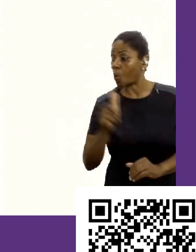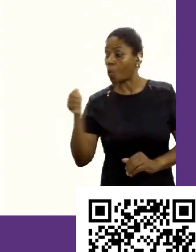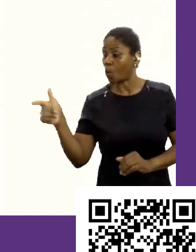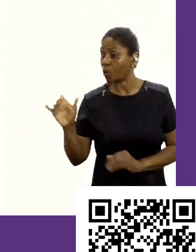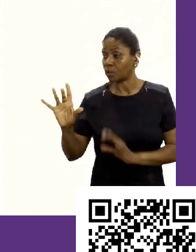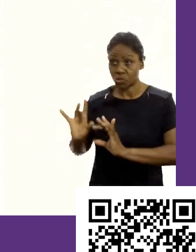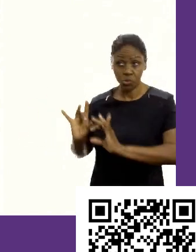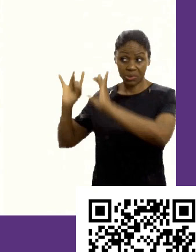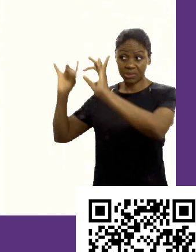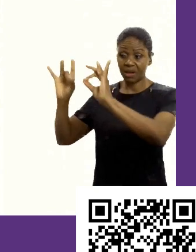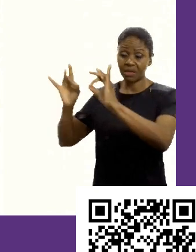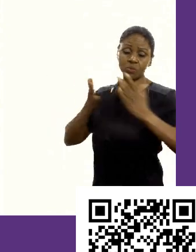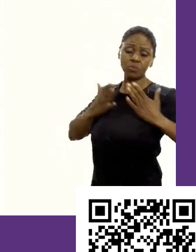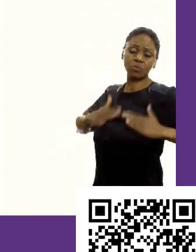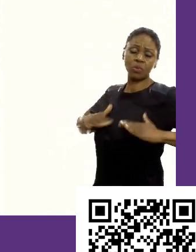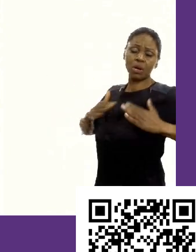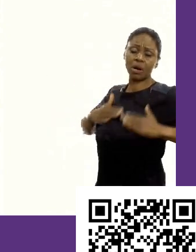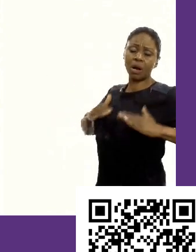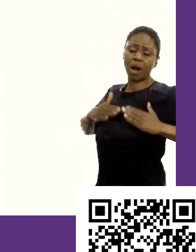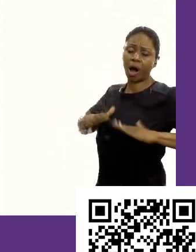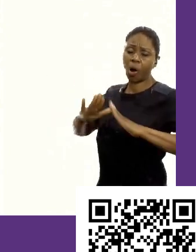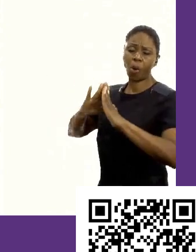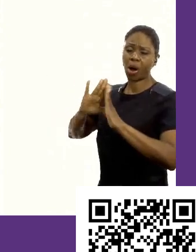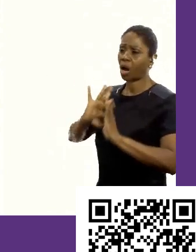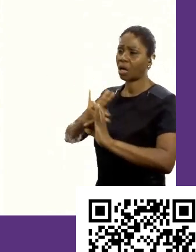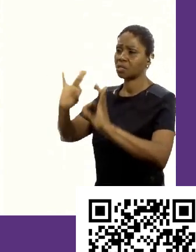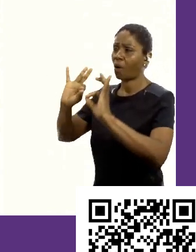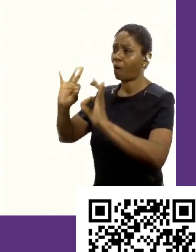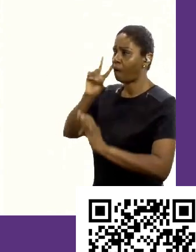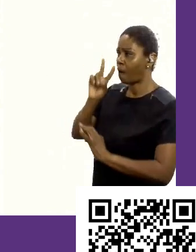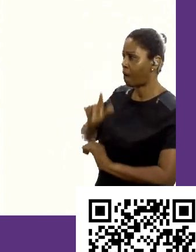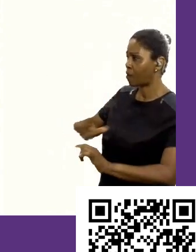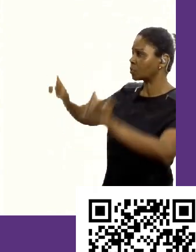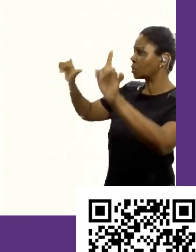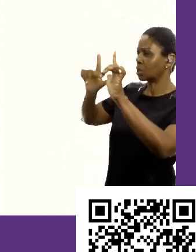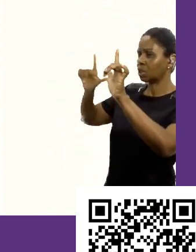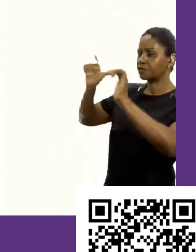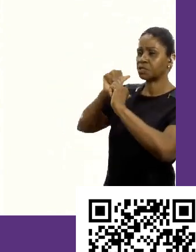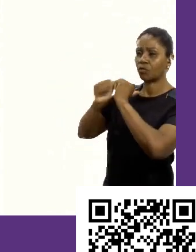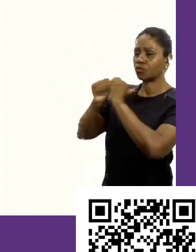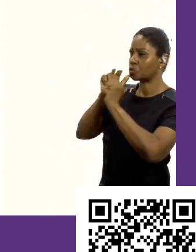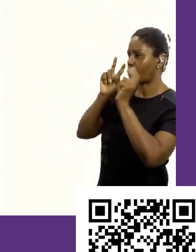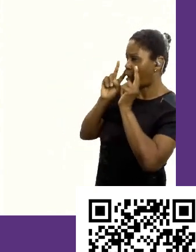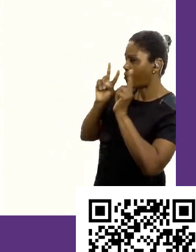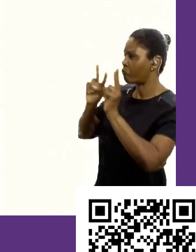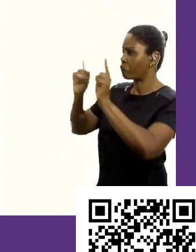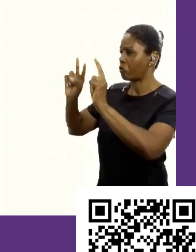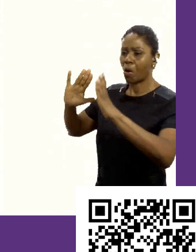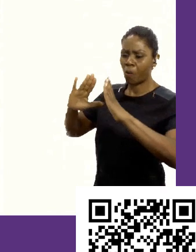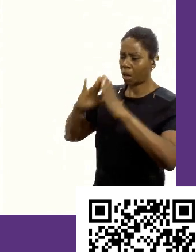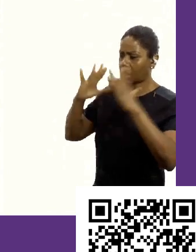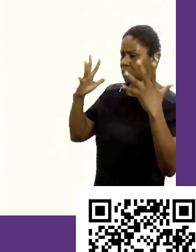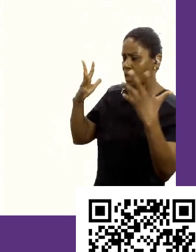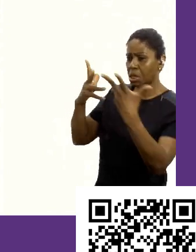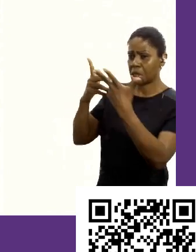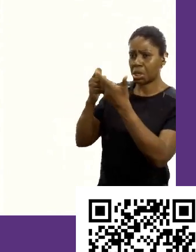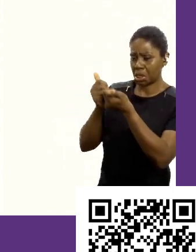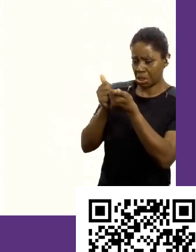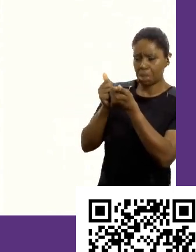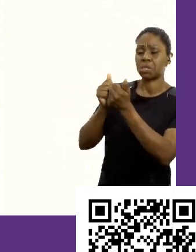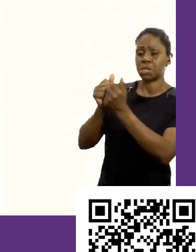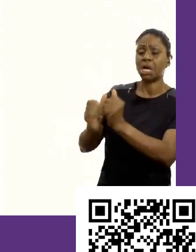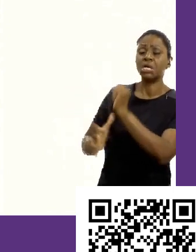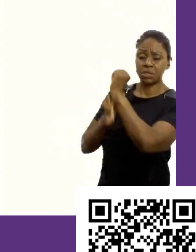uma vida tranquila, uma casa boa, uma churrasqueira para assistir o jogo no final de semana, uma casa top, com estabilidade.